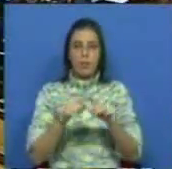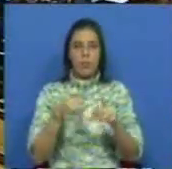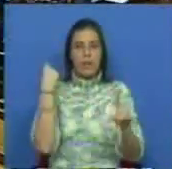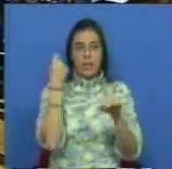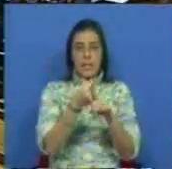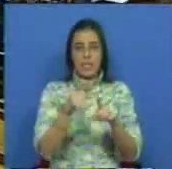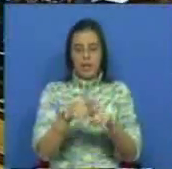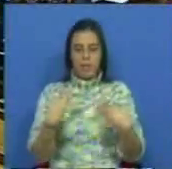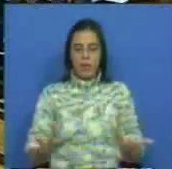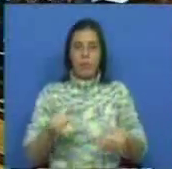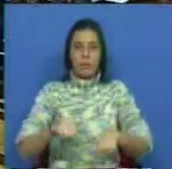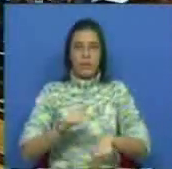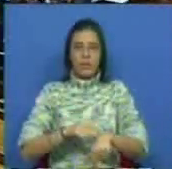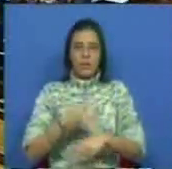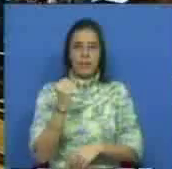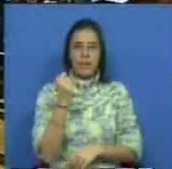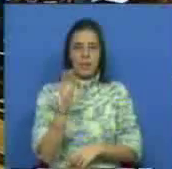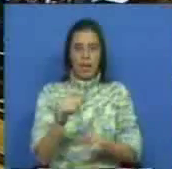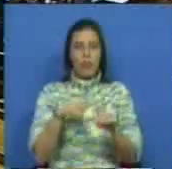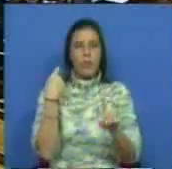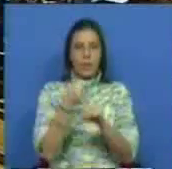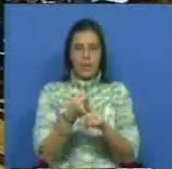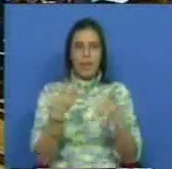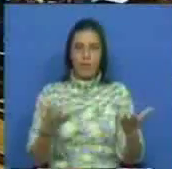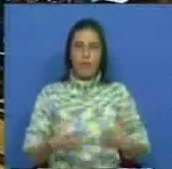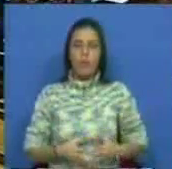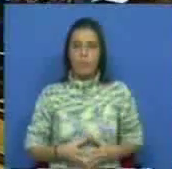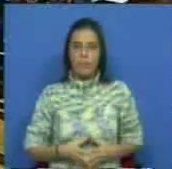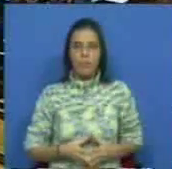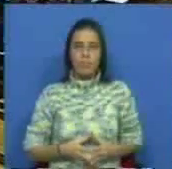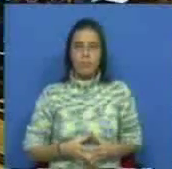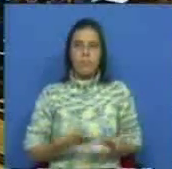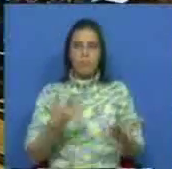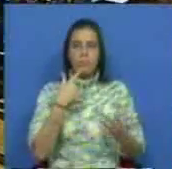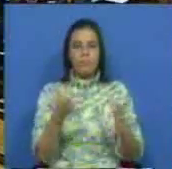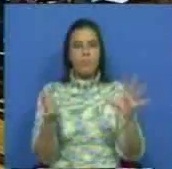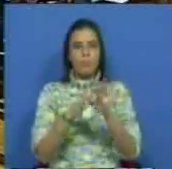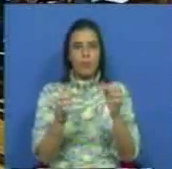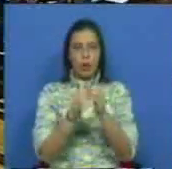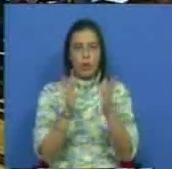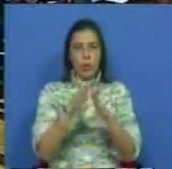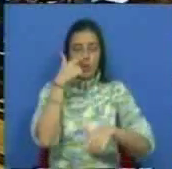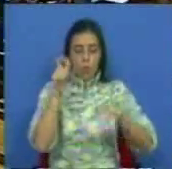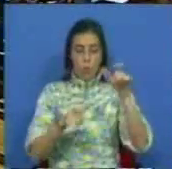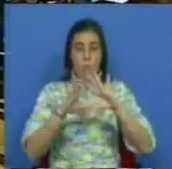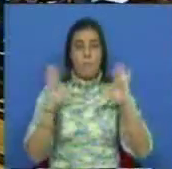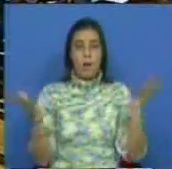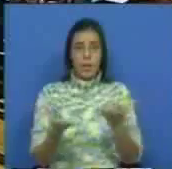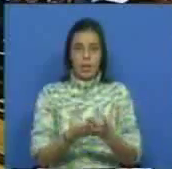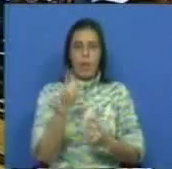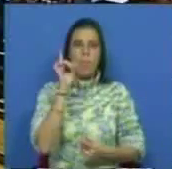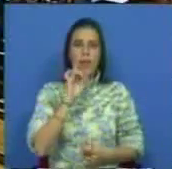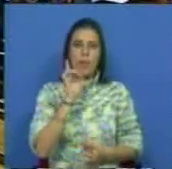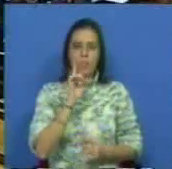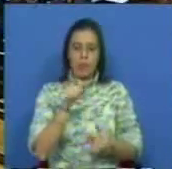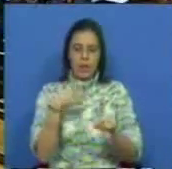um dos desafios deste século e um desafio que diz respeito a toda a humanidade. E uma